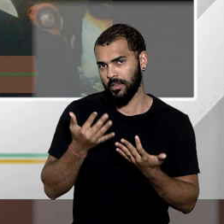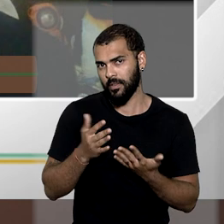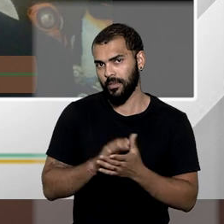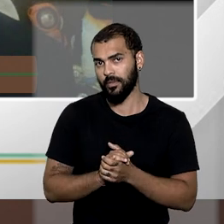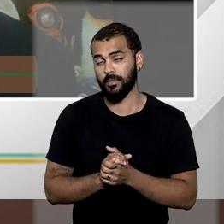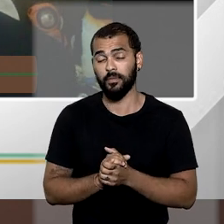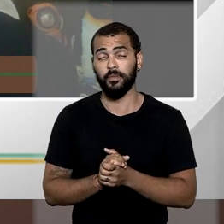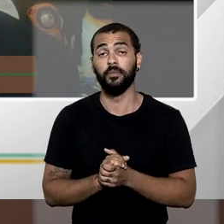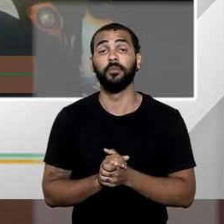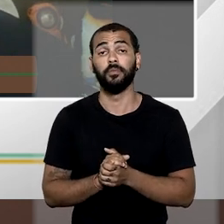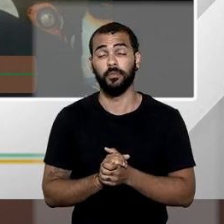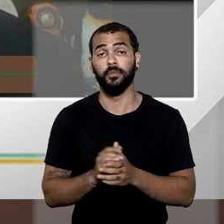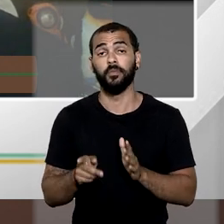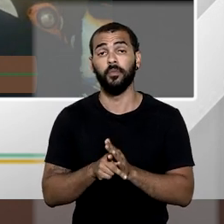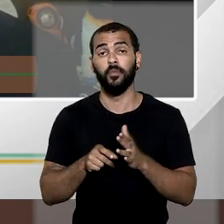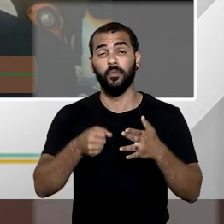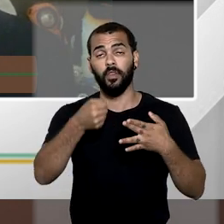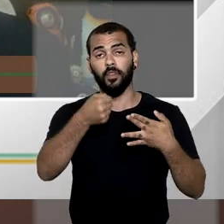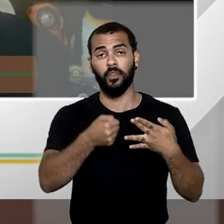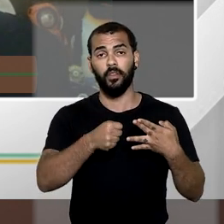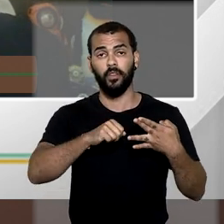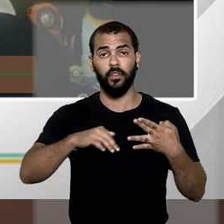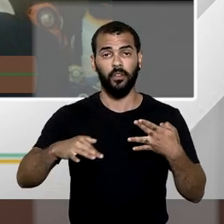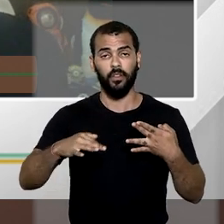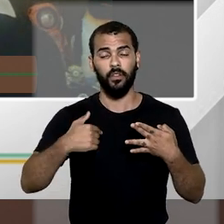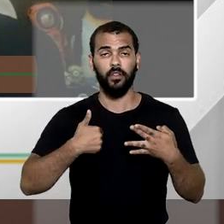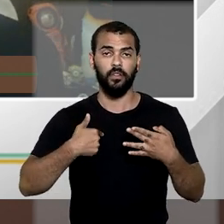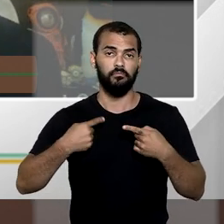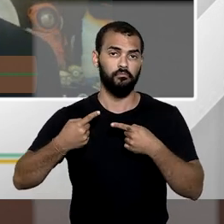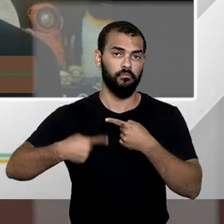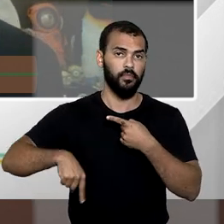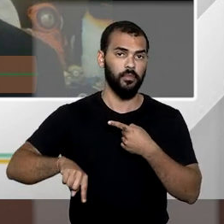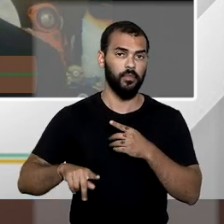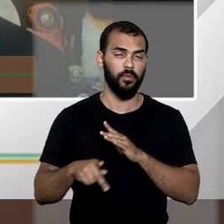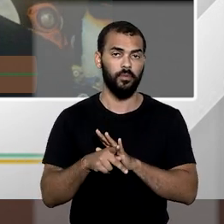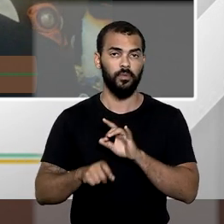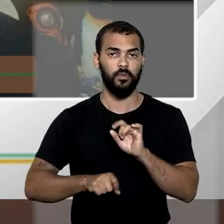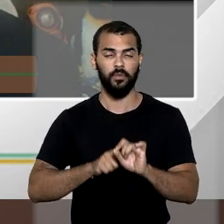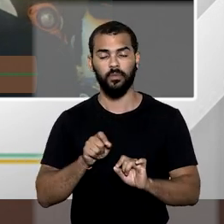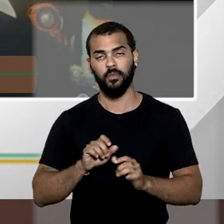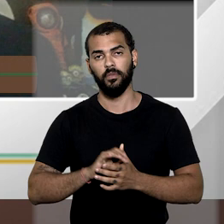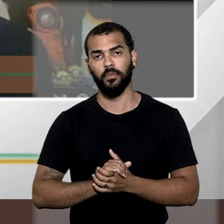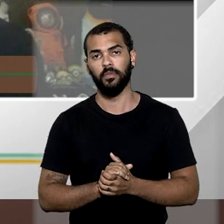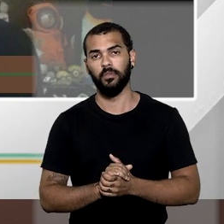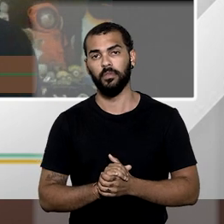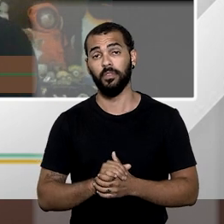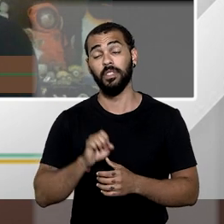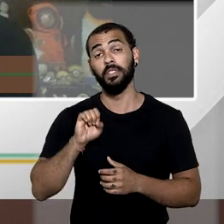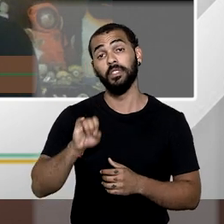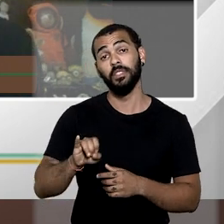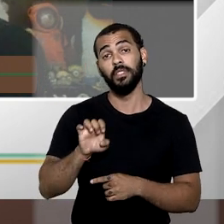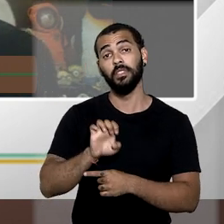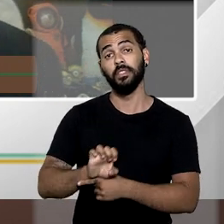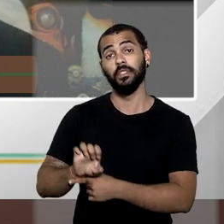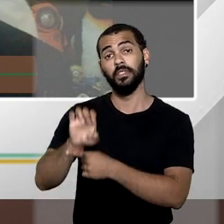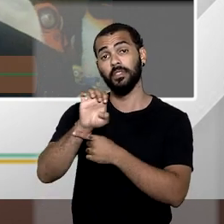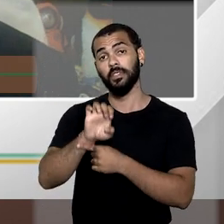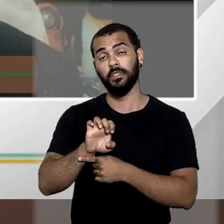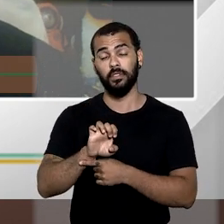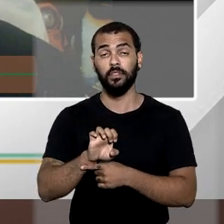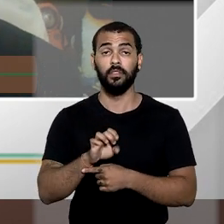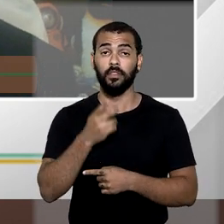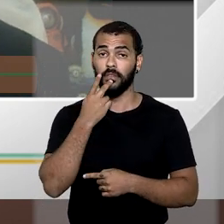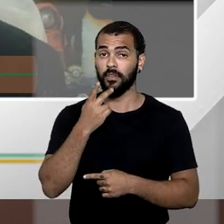tendência jurisprudencial e doutrinária da qual discordo, segundo a qual, quando o Estado declara